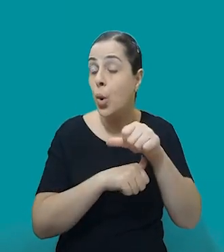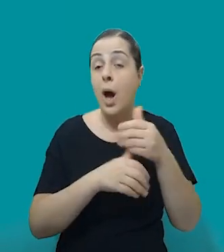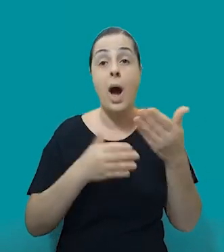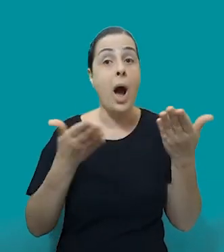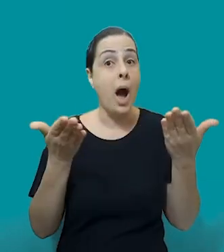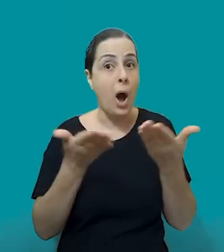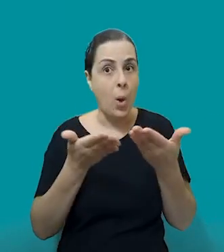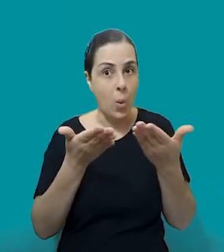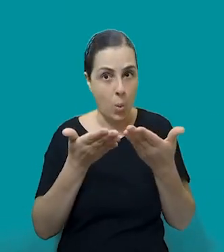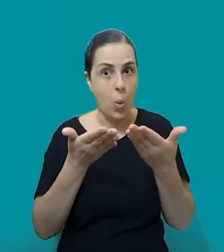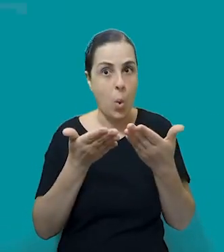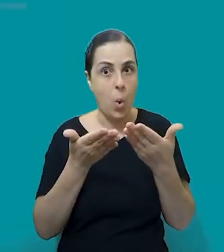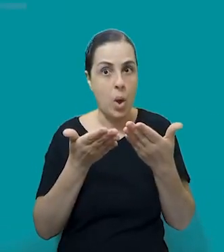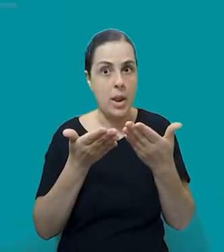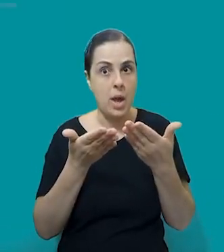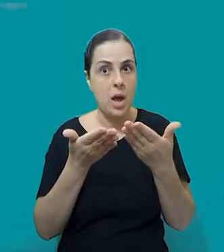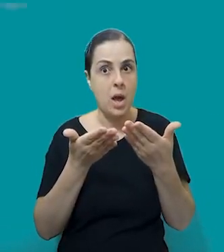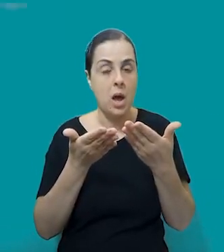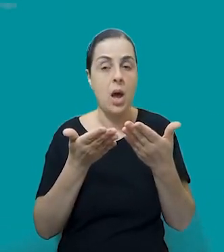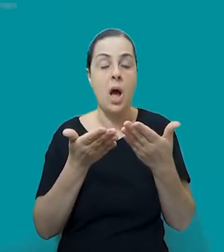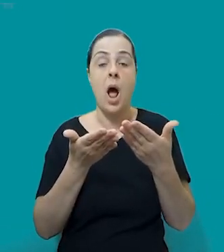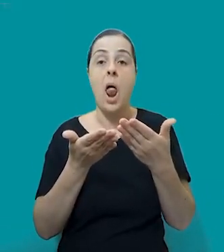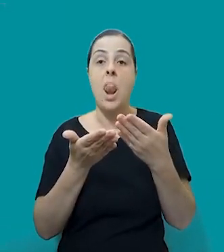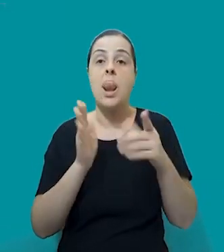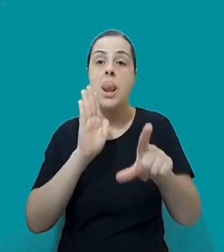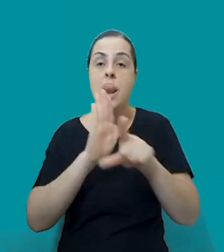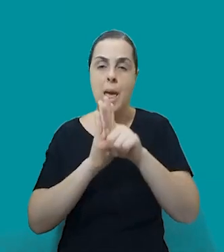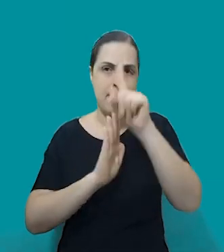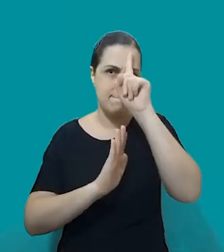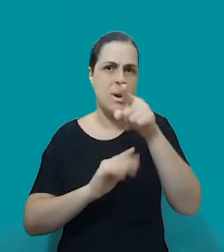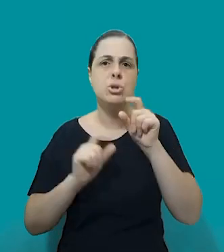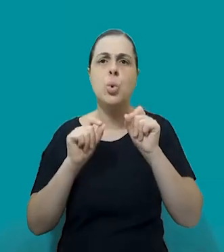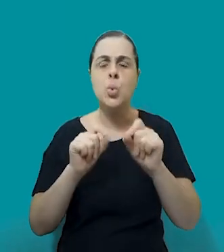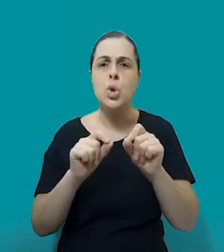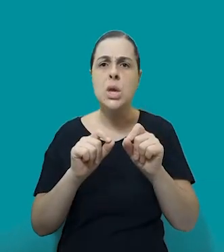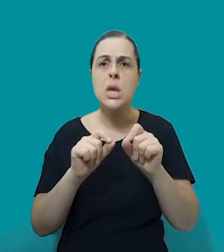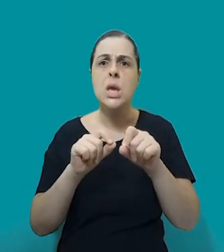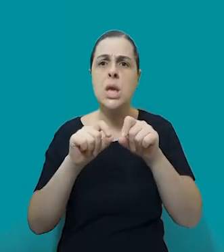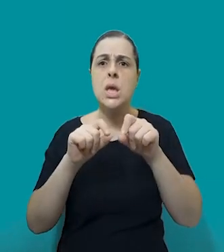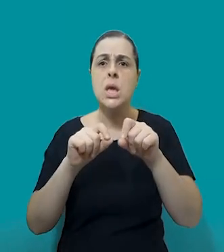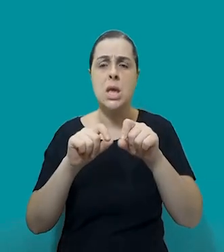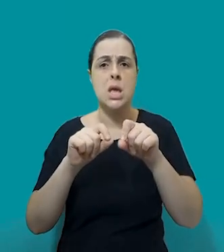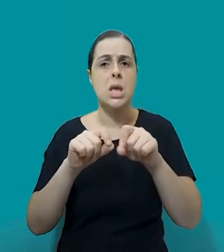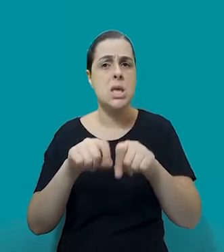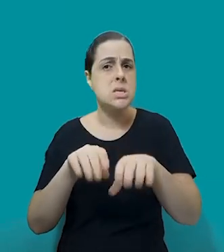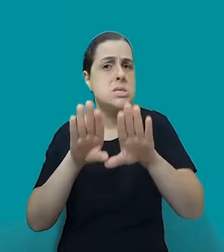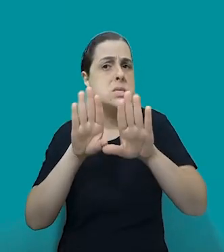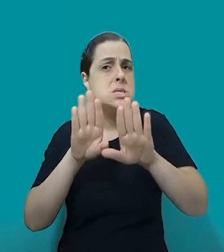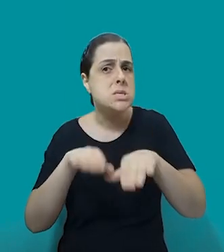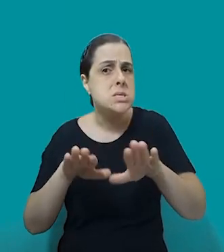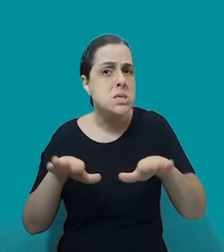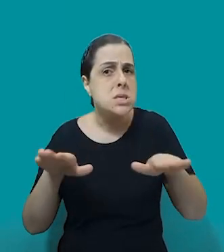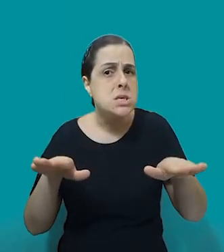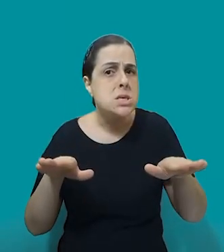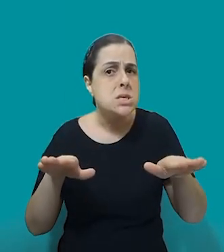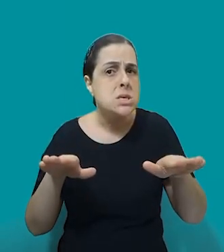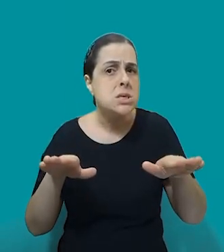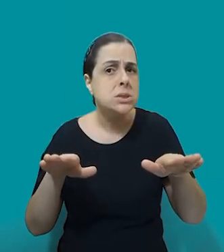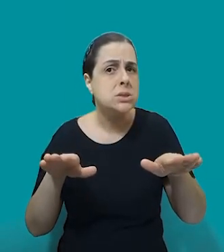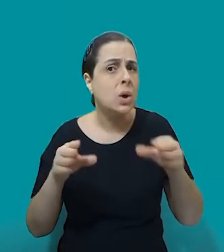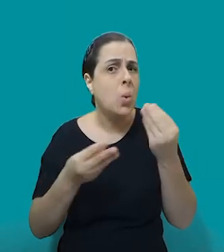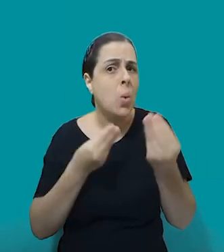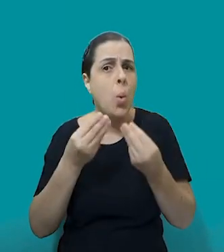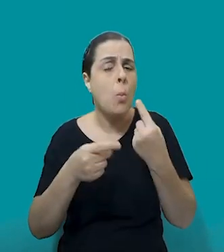essa criança completa 18 anos. Porque só nesse momento a lei entende que a criança vai poder tomar alguma